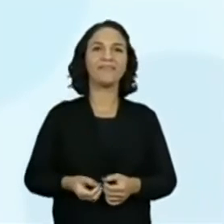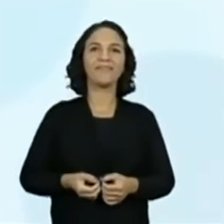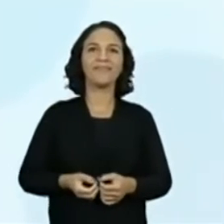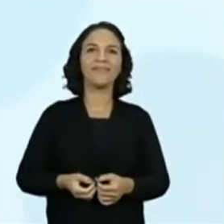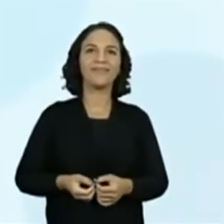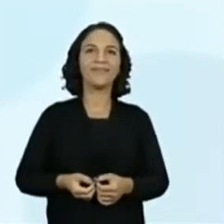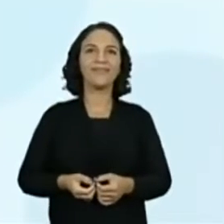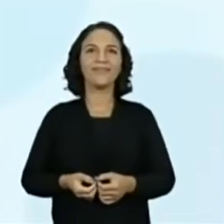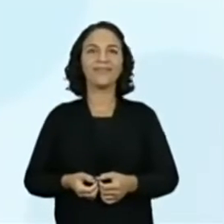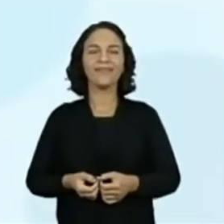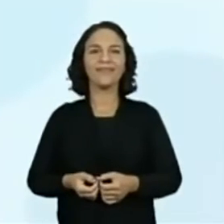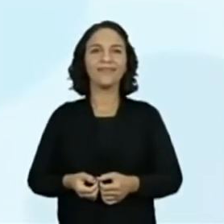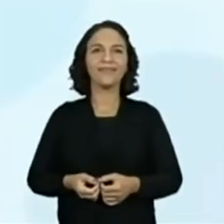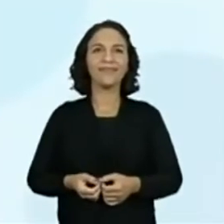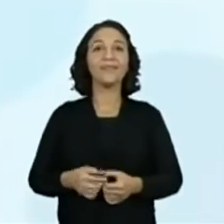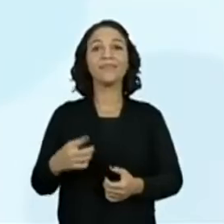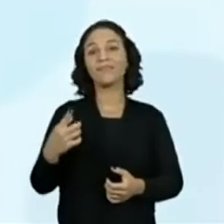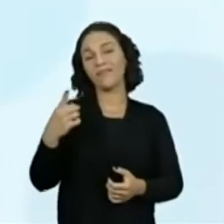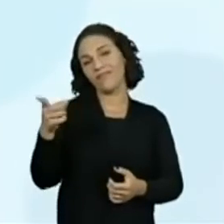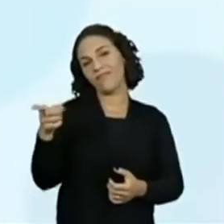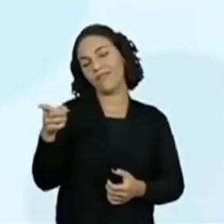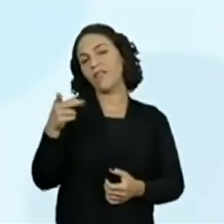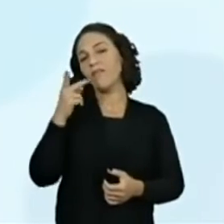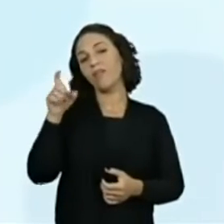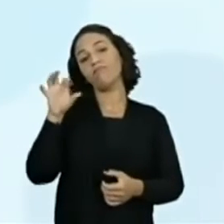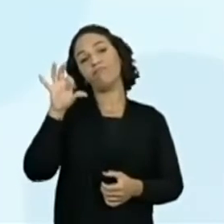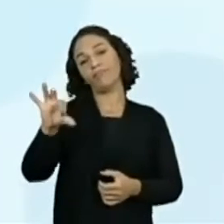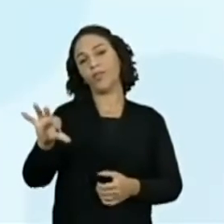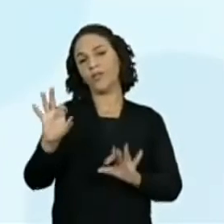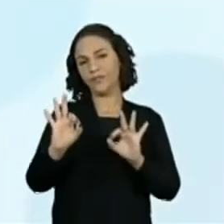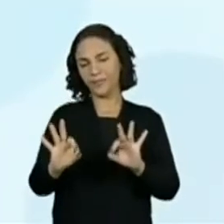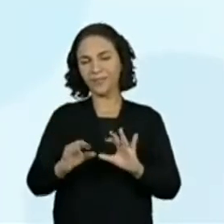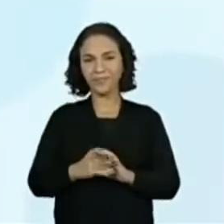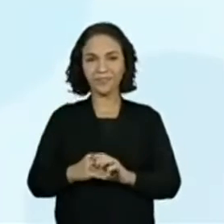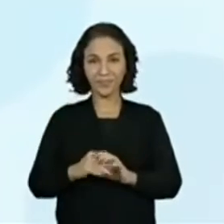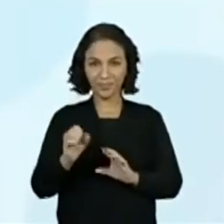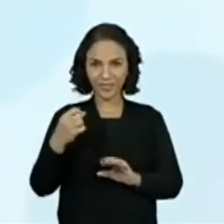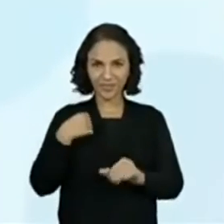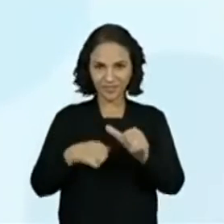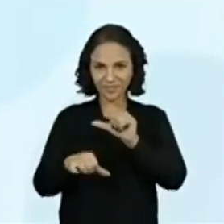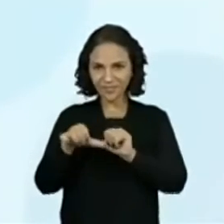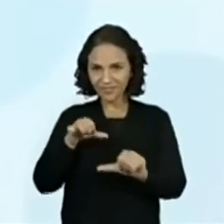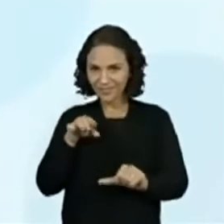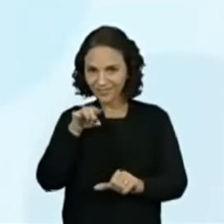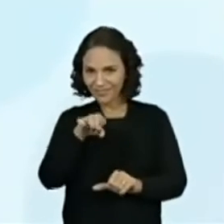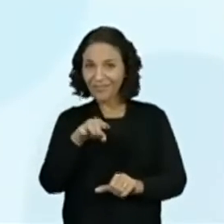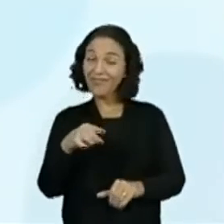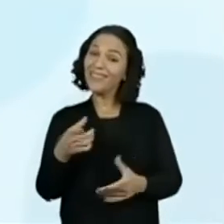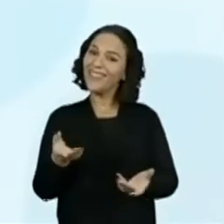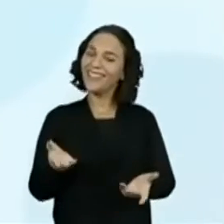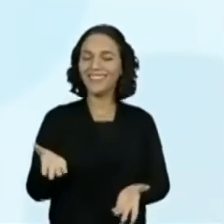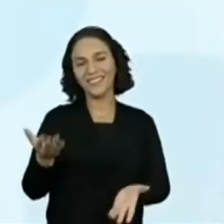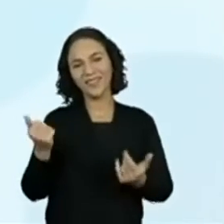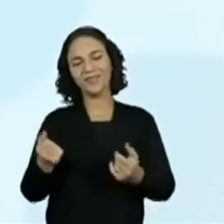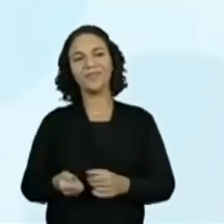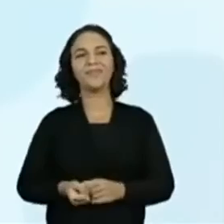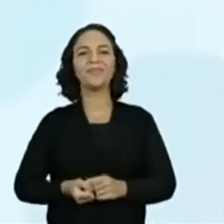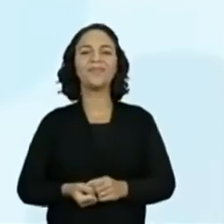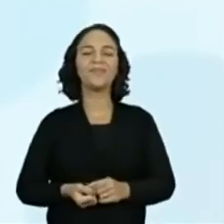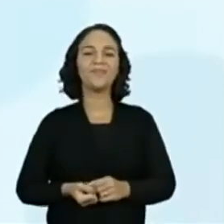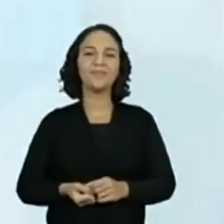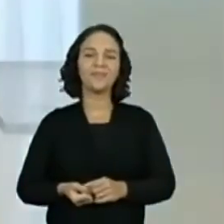Você estimou 14 e só deu 9. Isso. Agora, posso fazer uma vez com você? Pode fazer. tão boa, professora. Vamos lá.